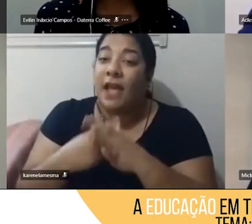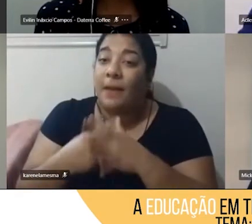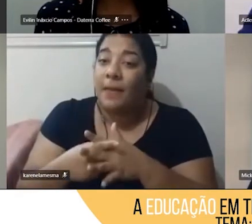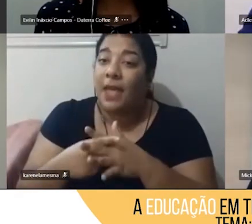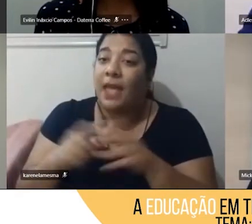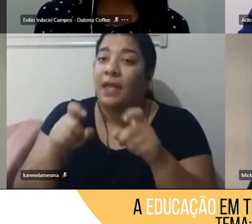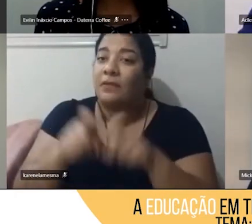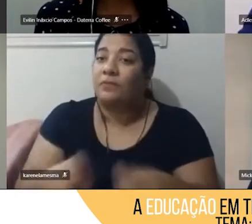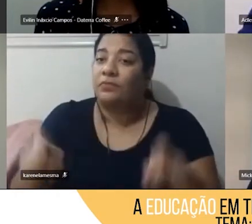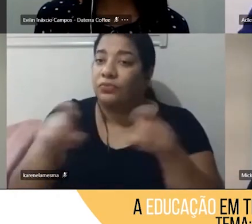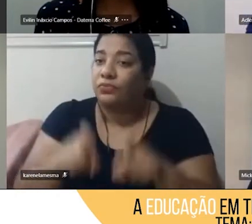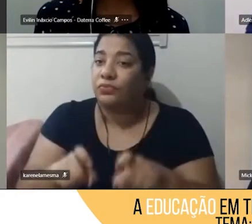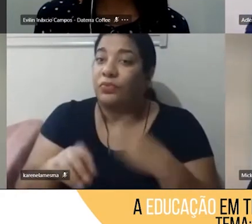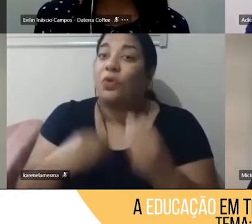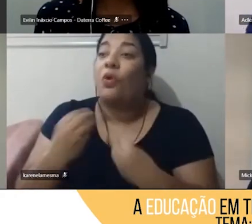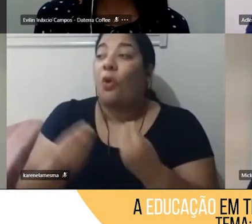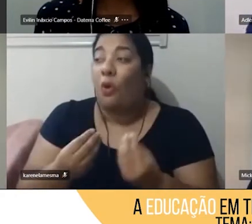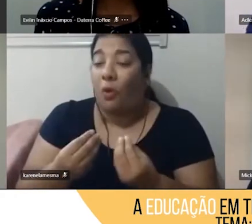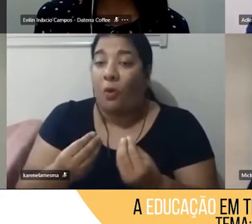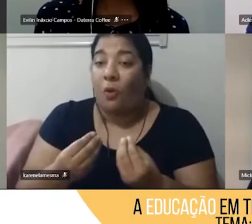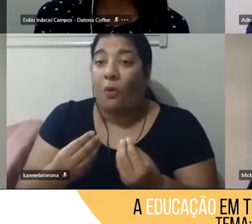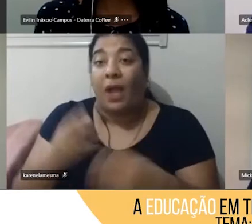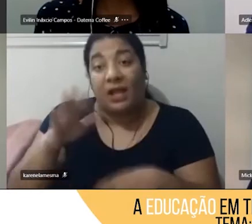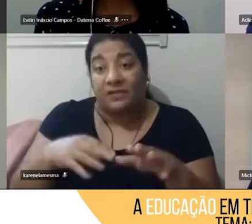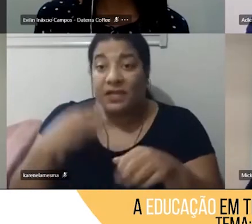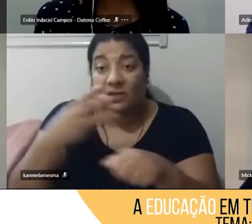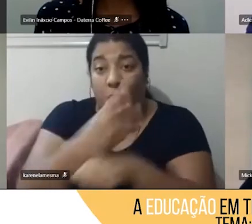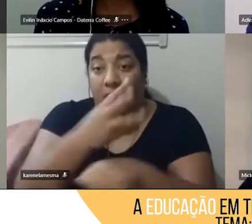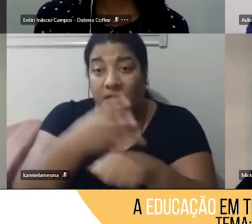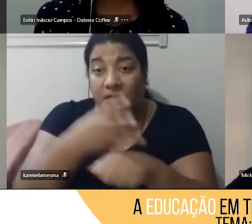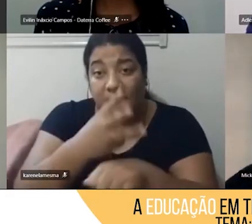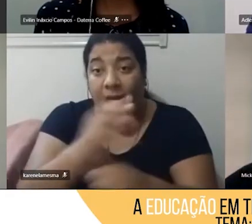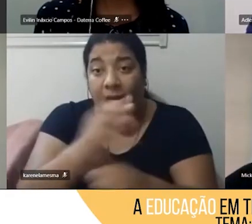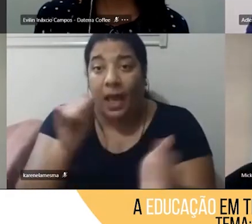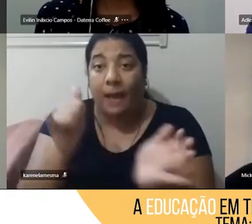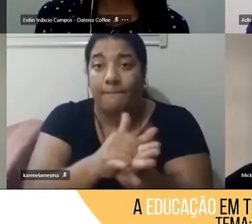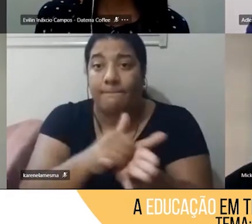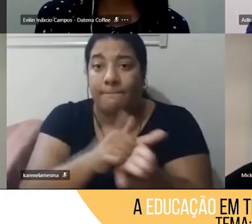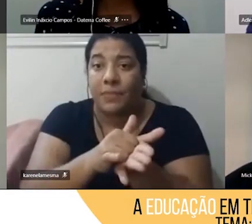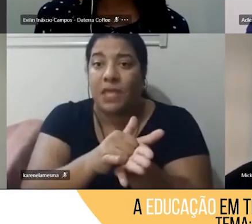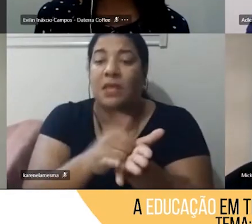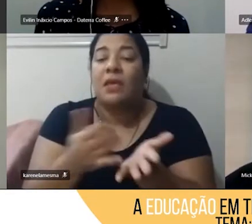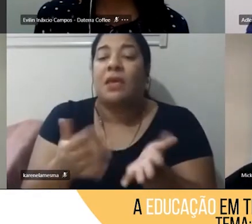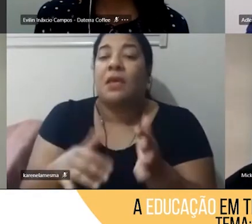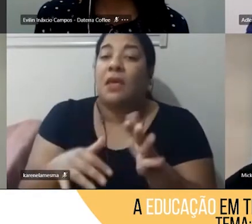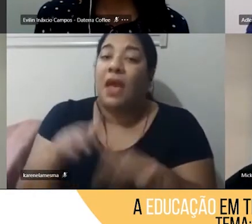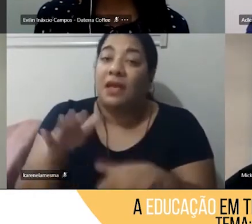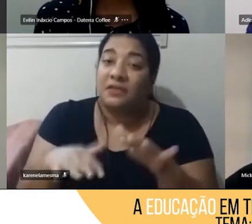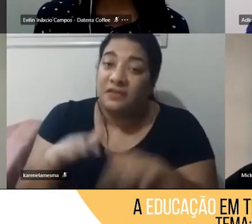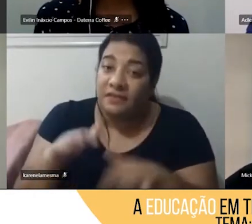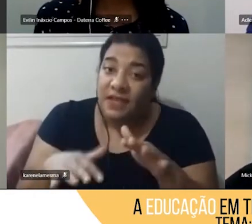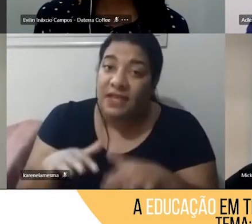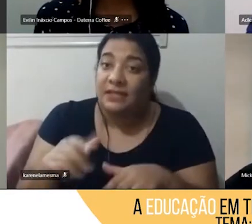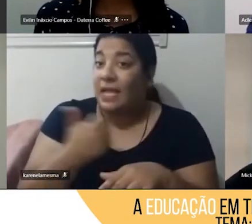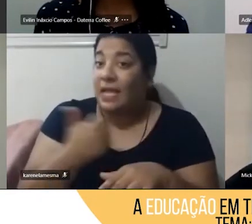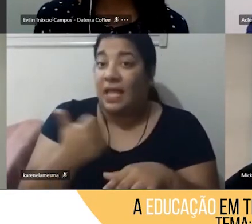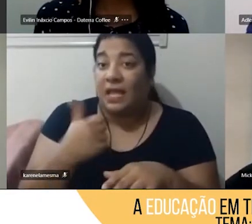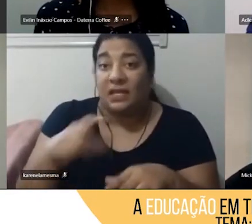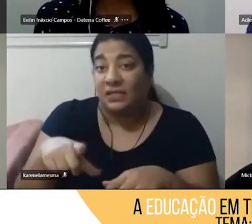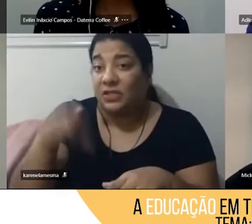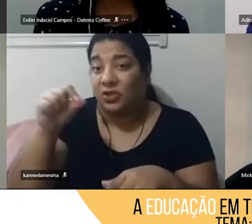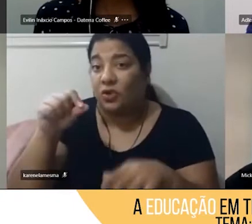estão, então, muitas vezes, no WhatsApp, muitas vezes, eles escolheram a plataforma,